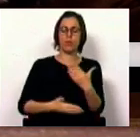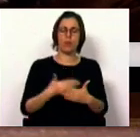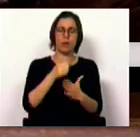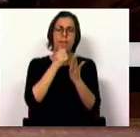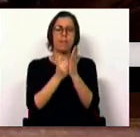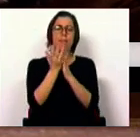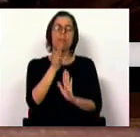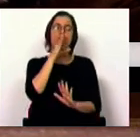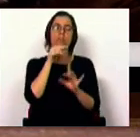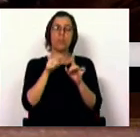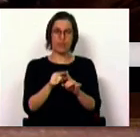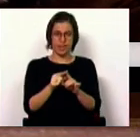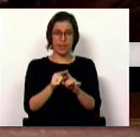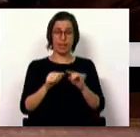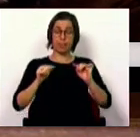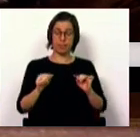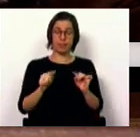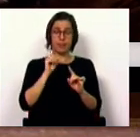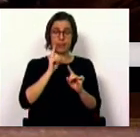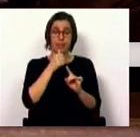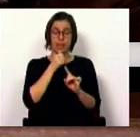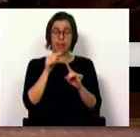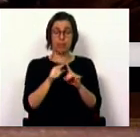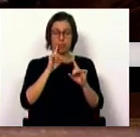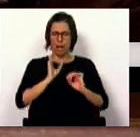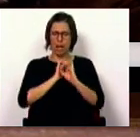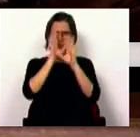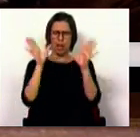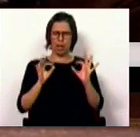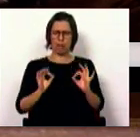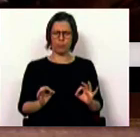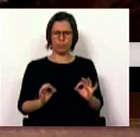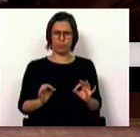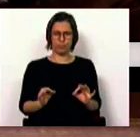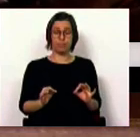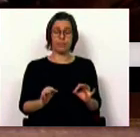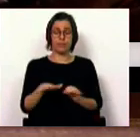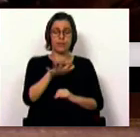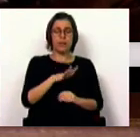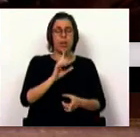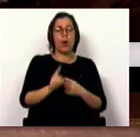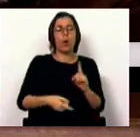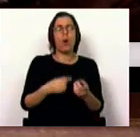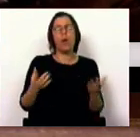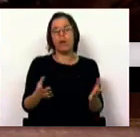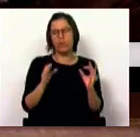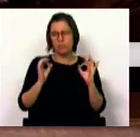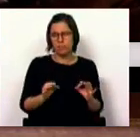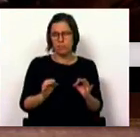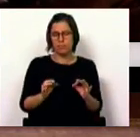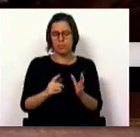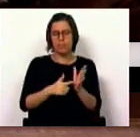de medidas de polícia e é determinada com clareza em que circunstâncias é absolutamente